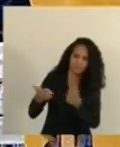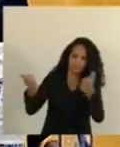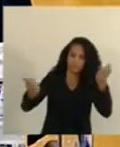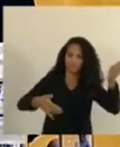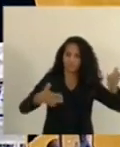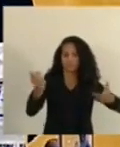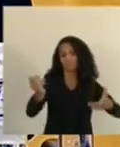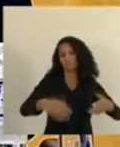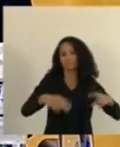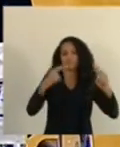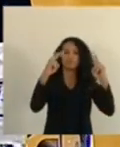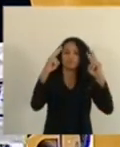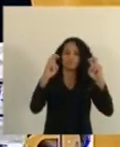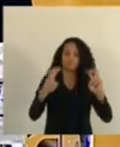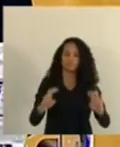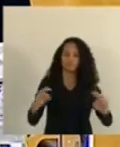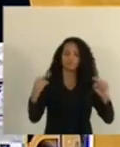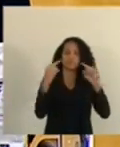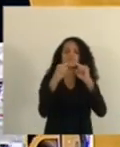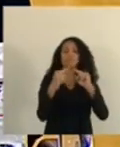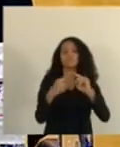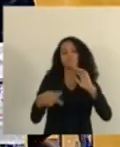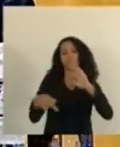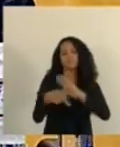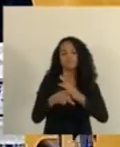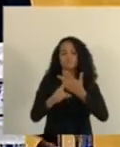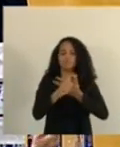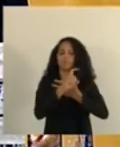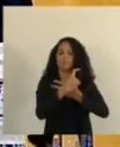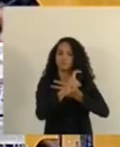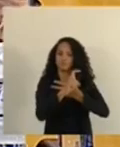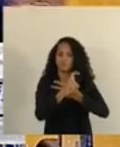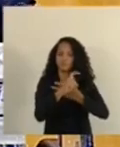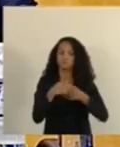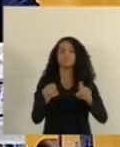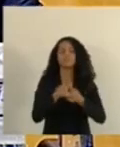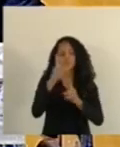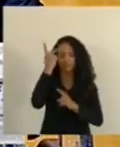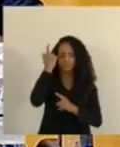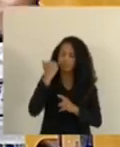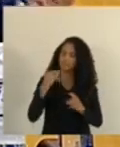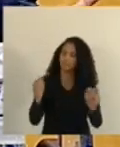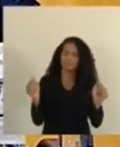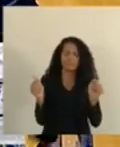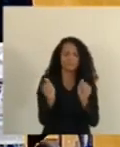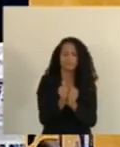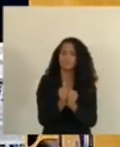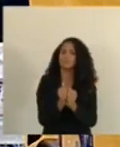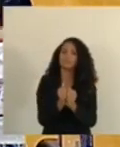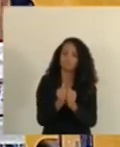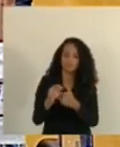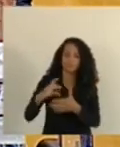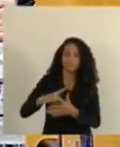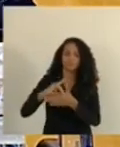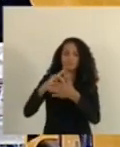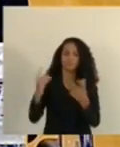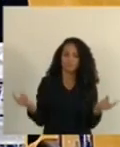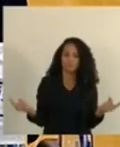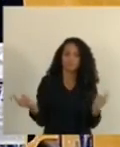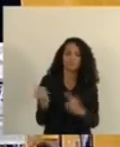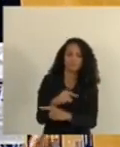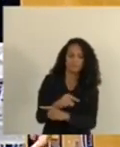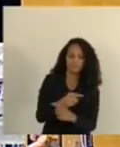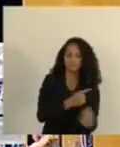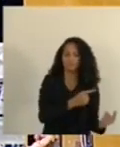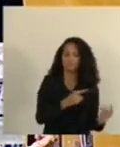tange às matérias de origem do Executivo. E, naturalmente, sendo acompanhado, inclusive, pela liderança da oposição, que é o